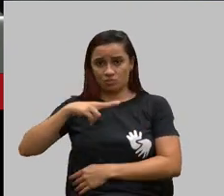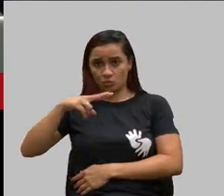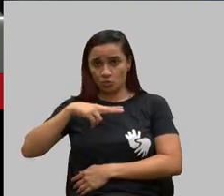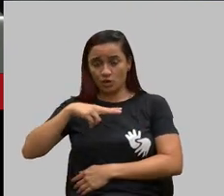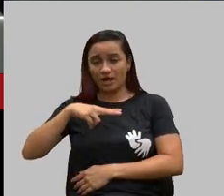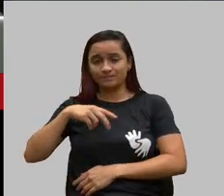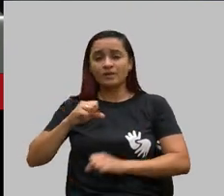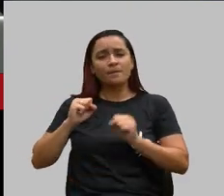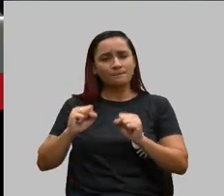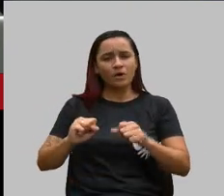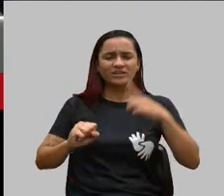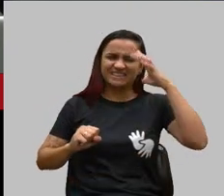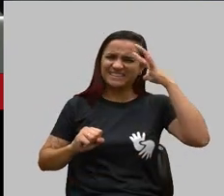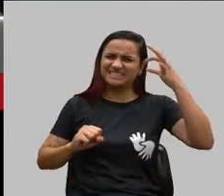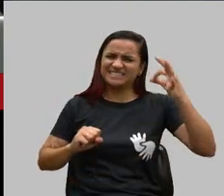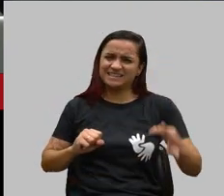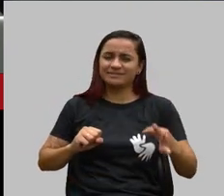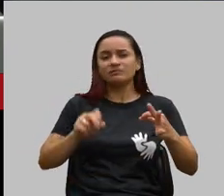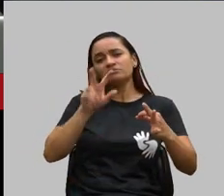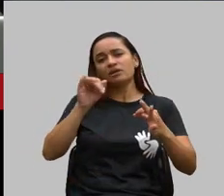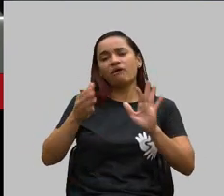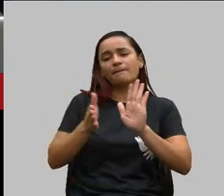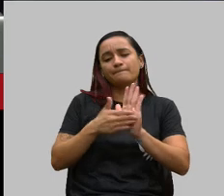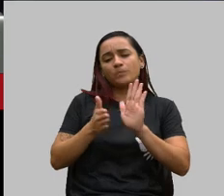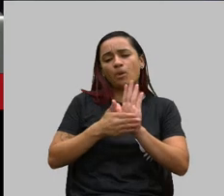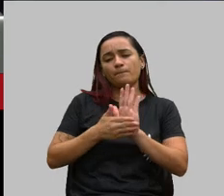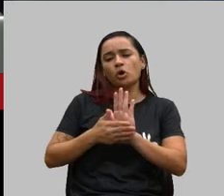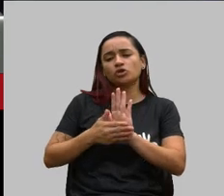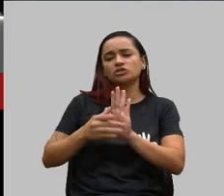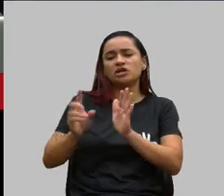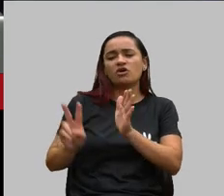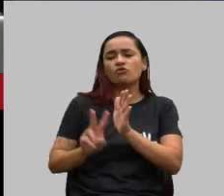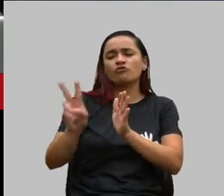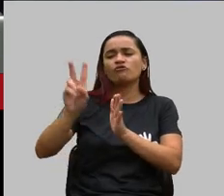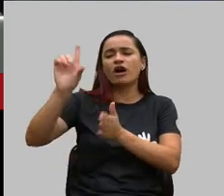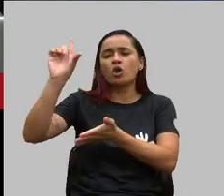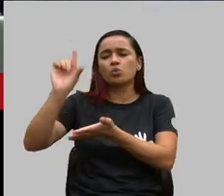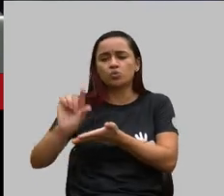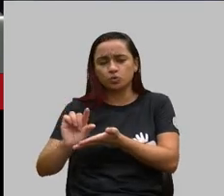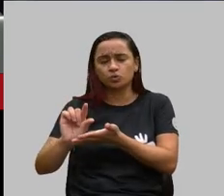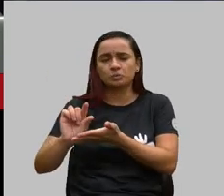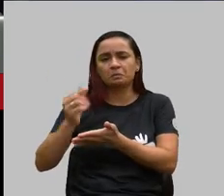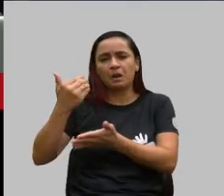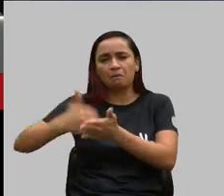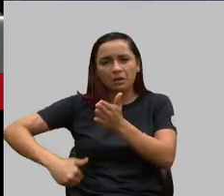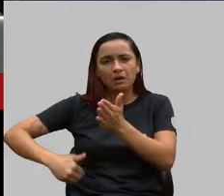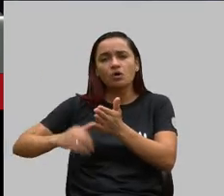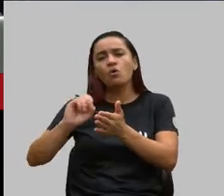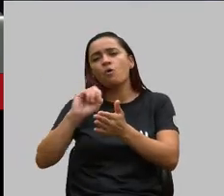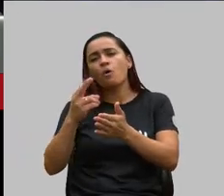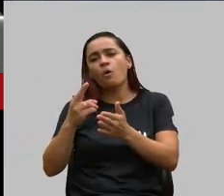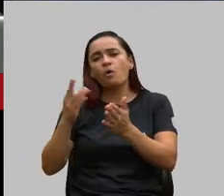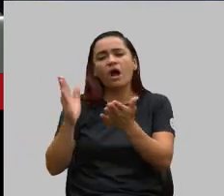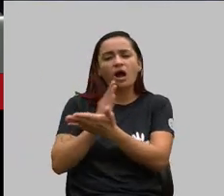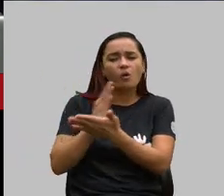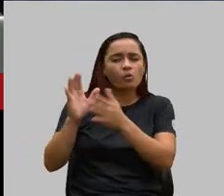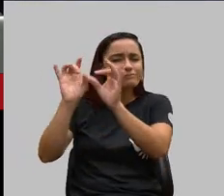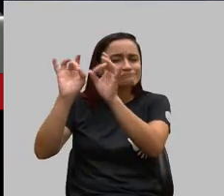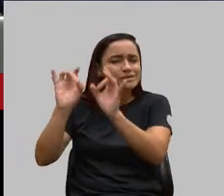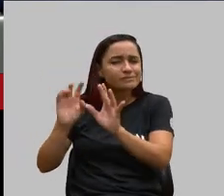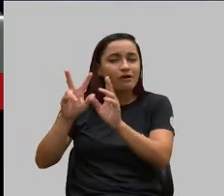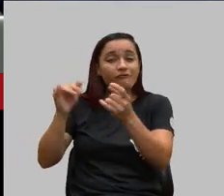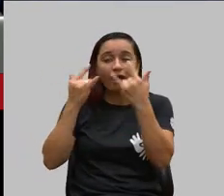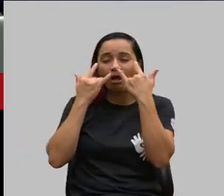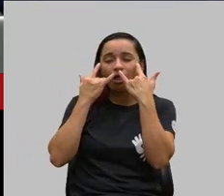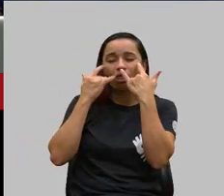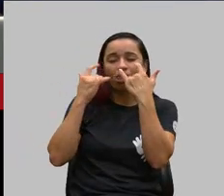oferecer uma proposta com redução do valor, com uma prerrogativa a mais, que vai te atrair a ir para